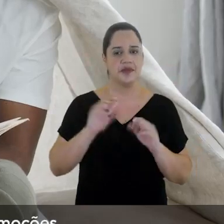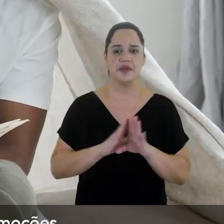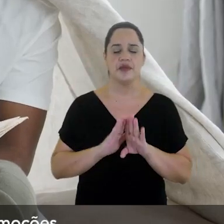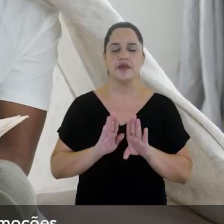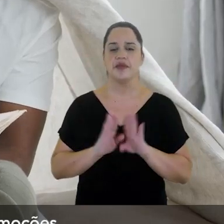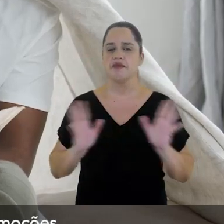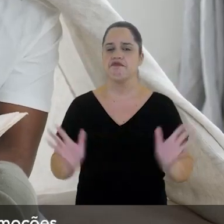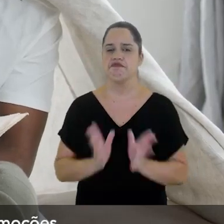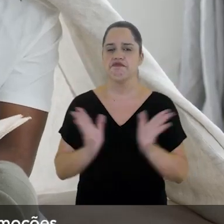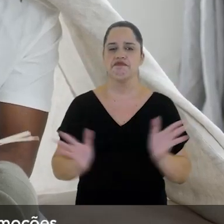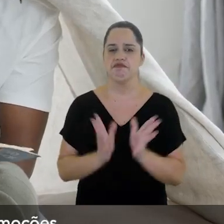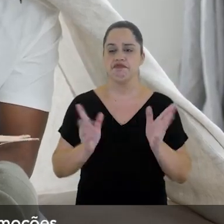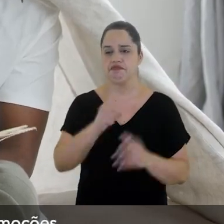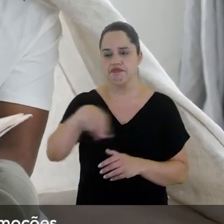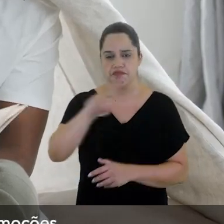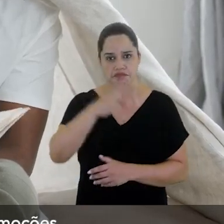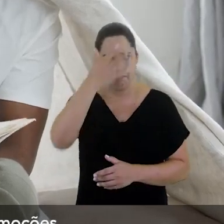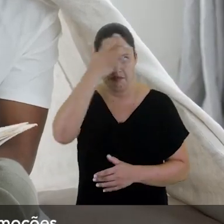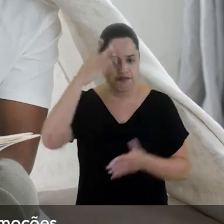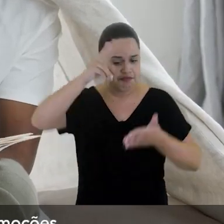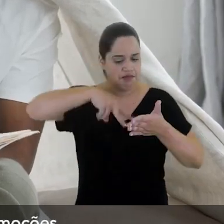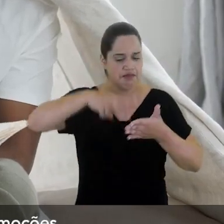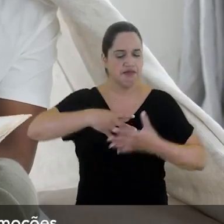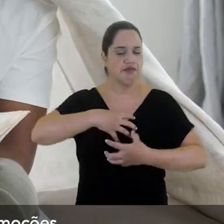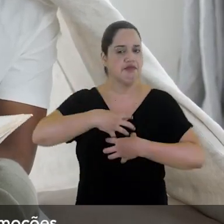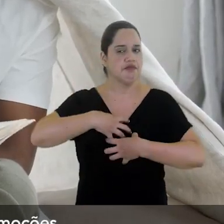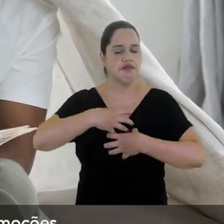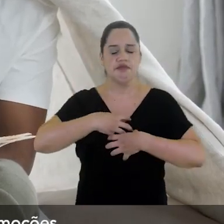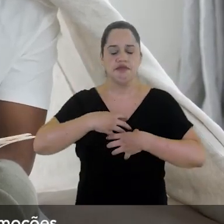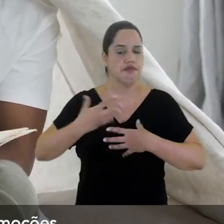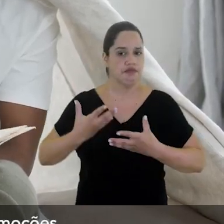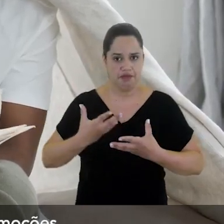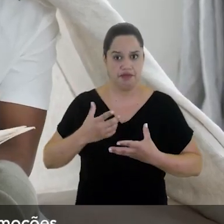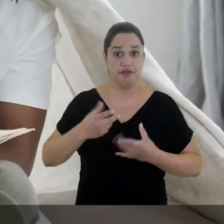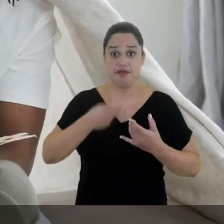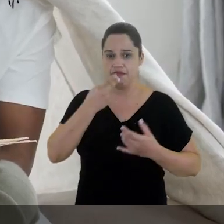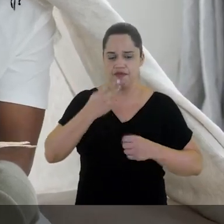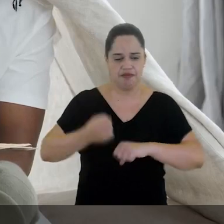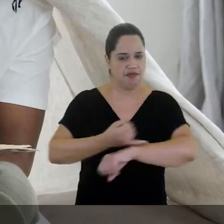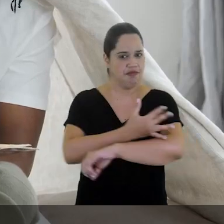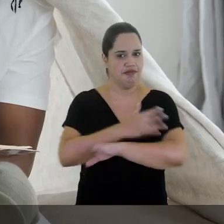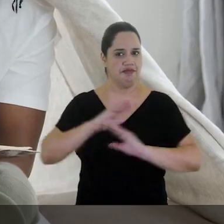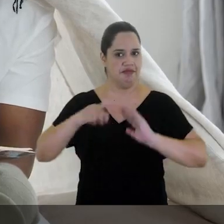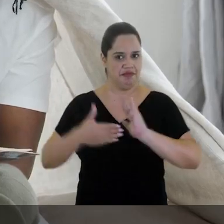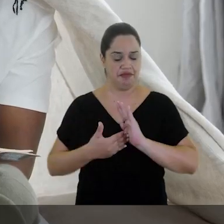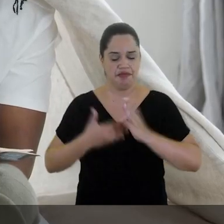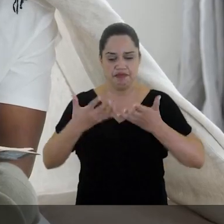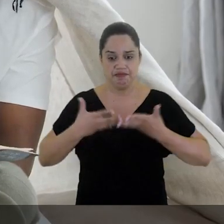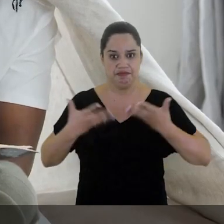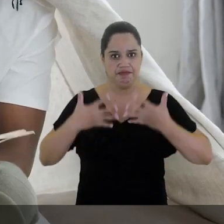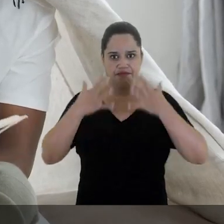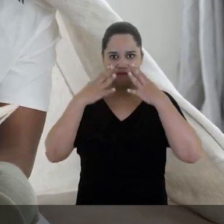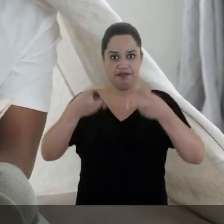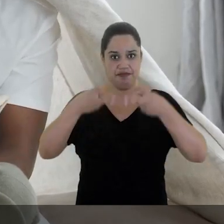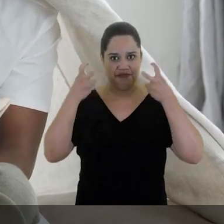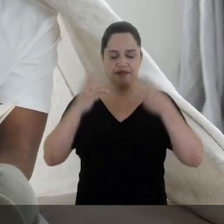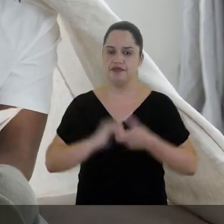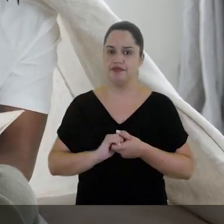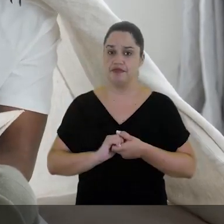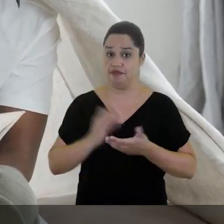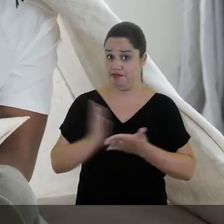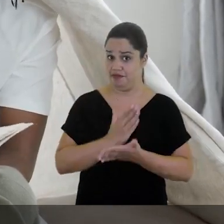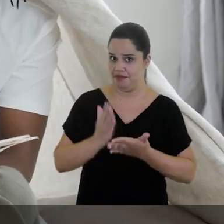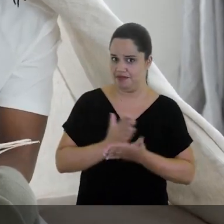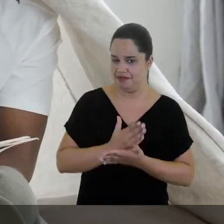despertar a sensibilidade do leitor falando de emoções e sensações. No livro, Vai